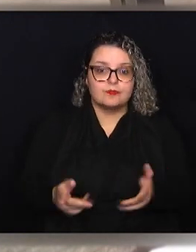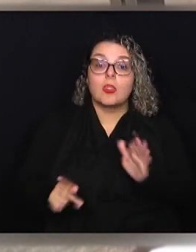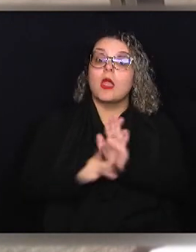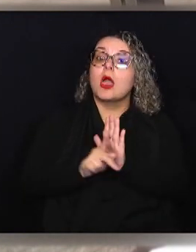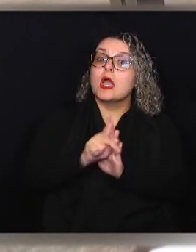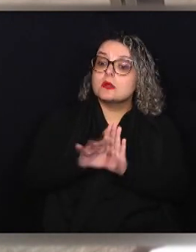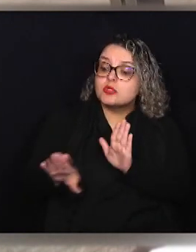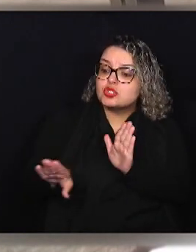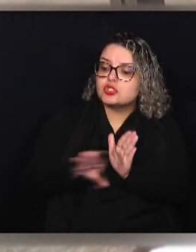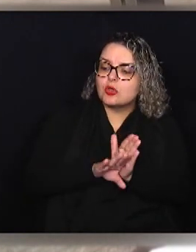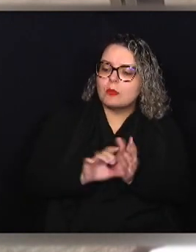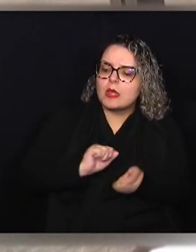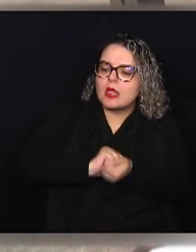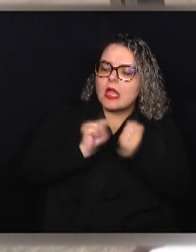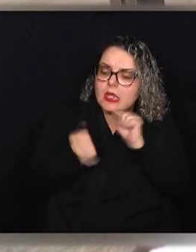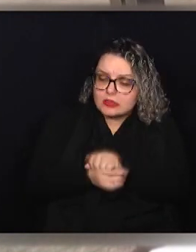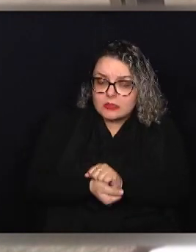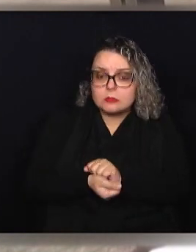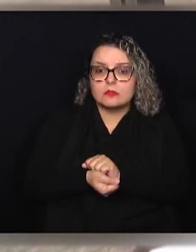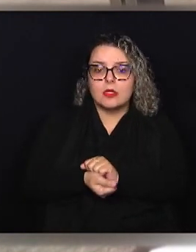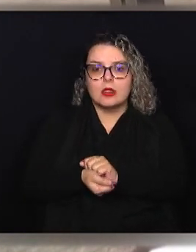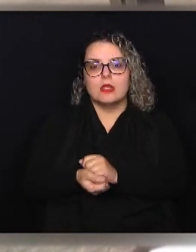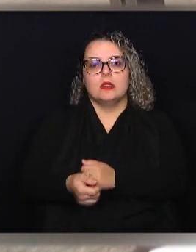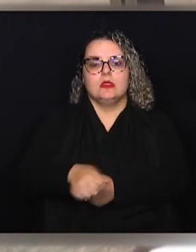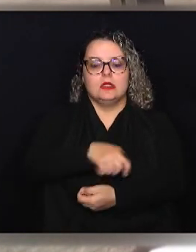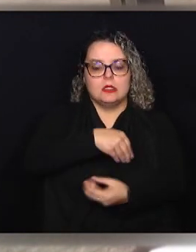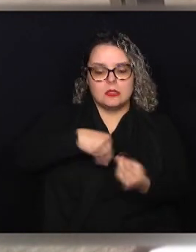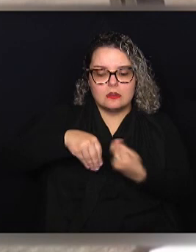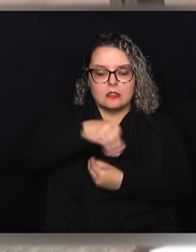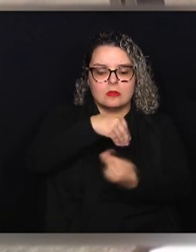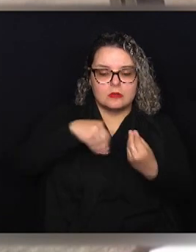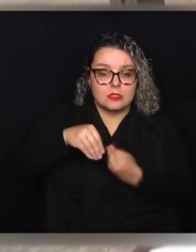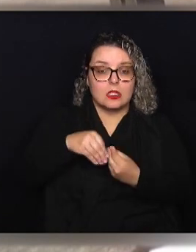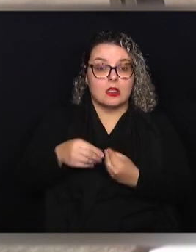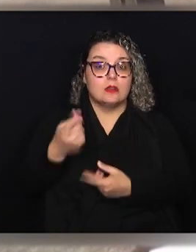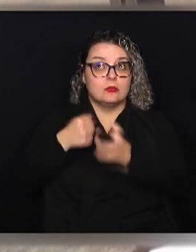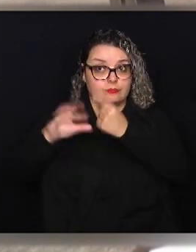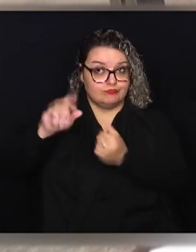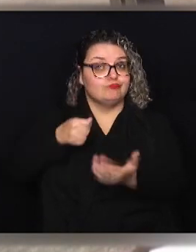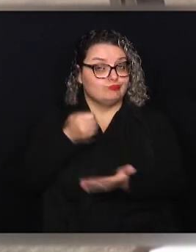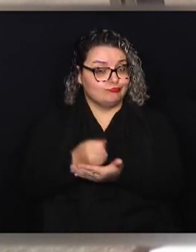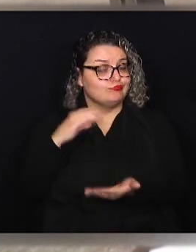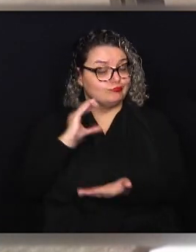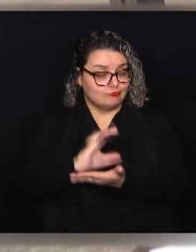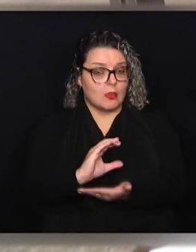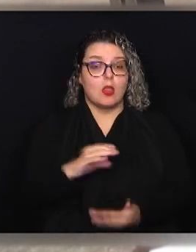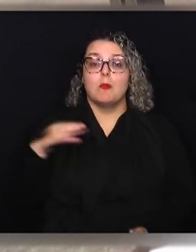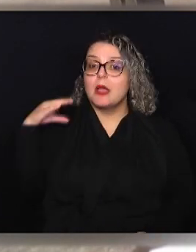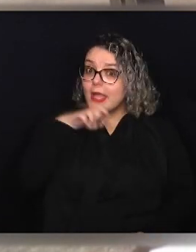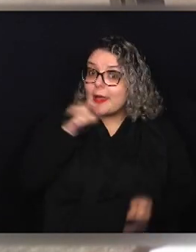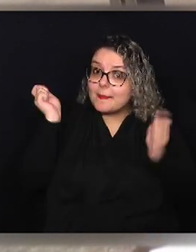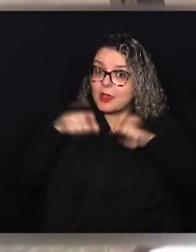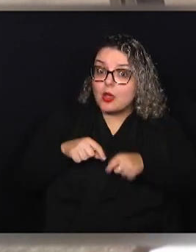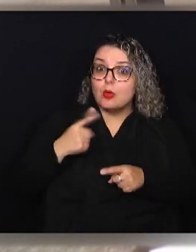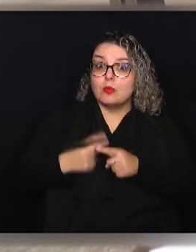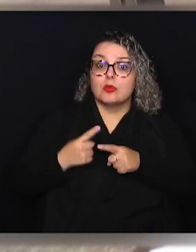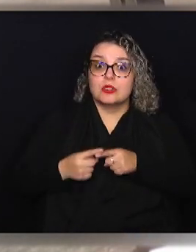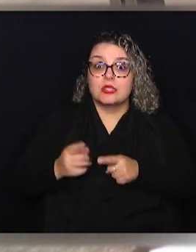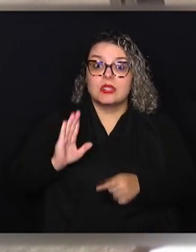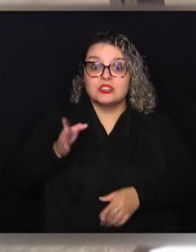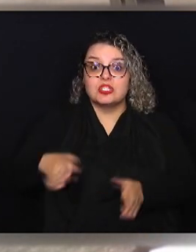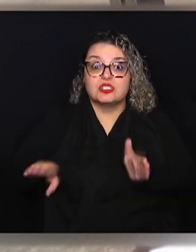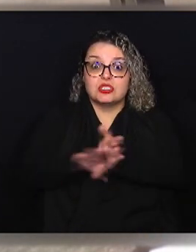para a gente readequar e remanejar essas emendas o mais rápido possível, que já estamos quase para votar a